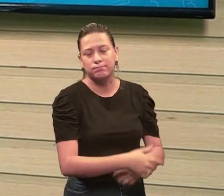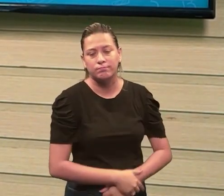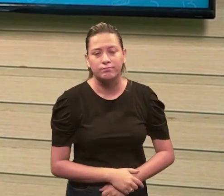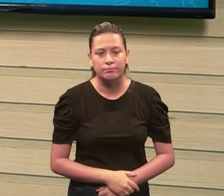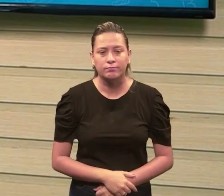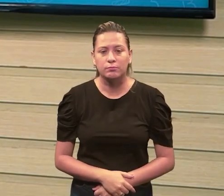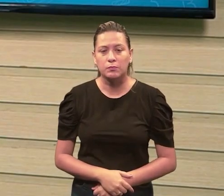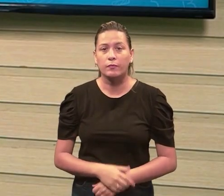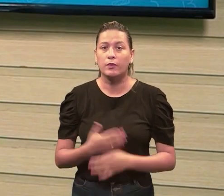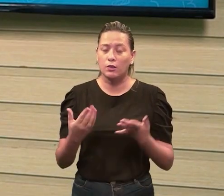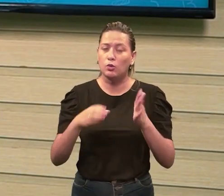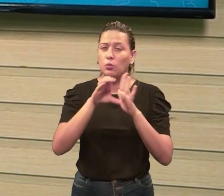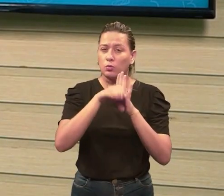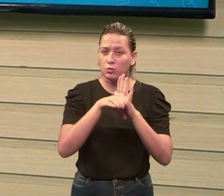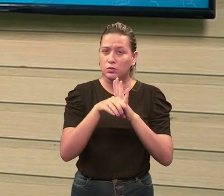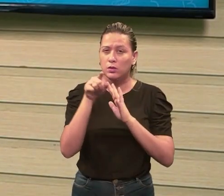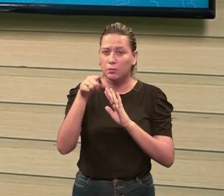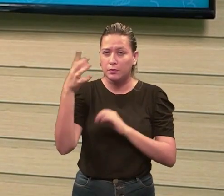que vocês